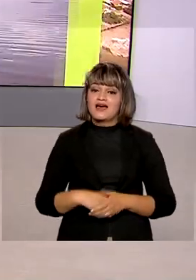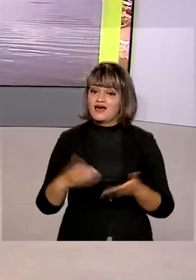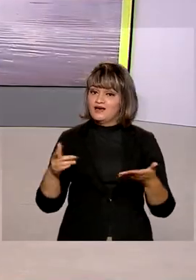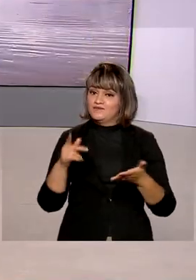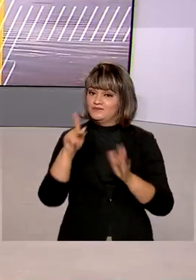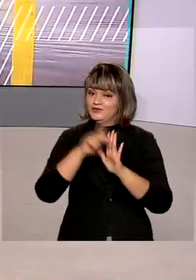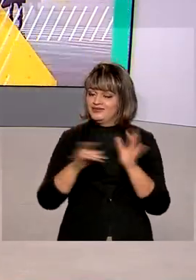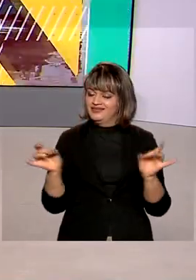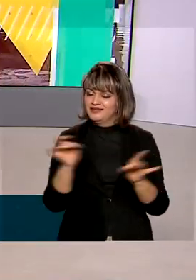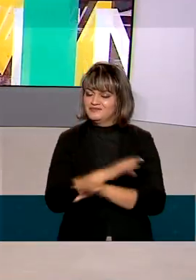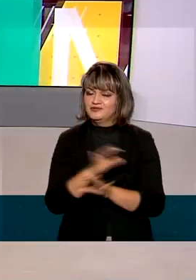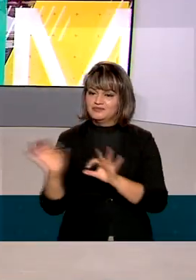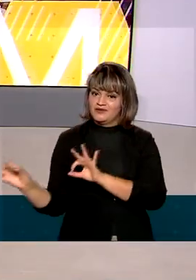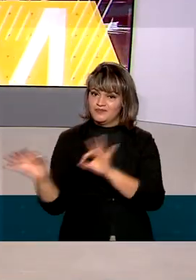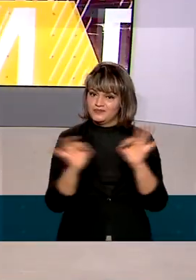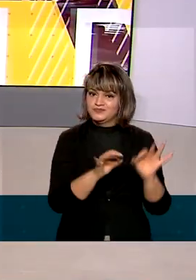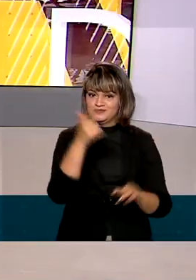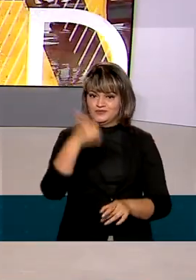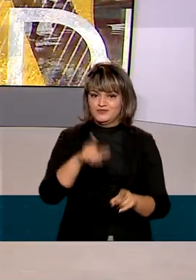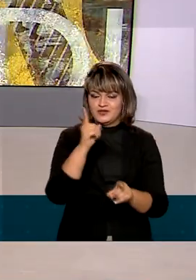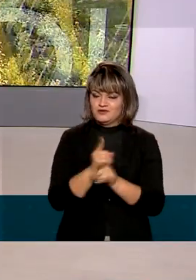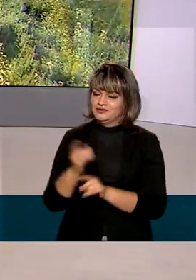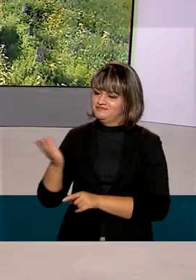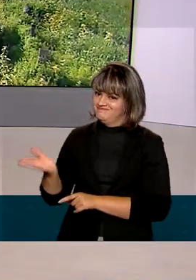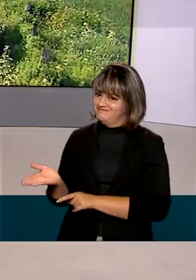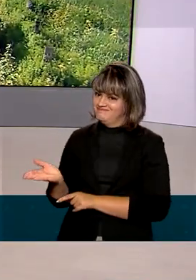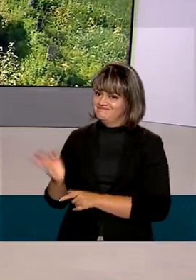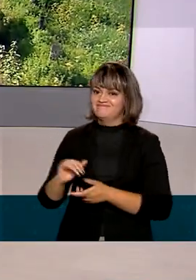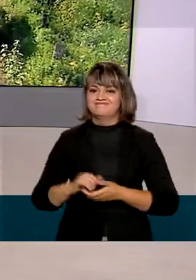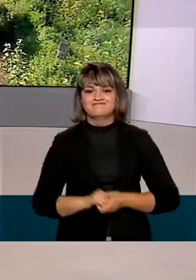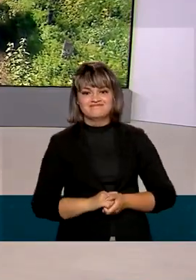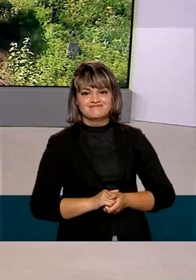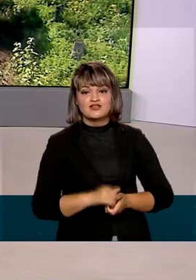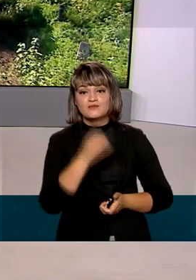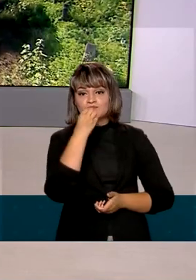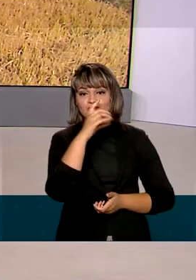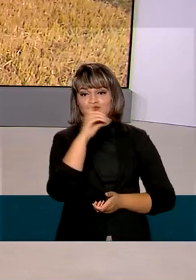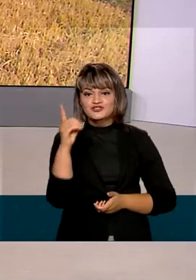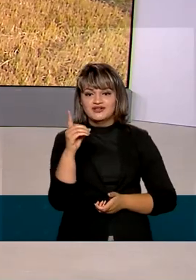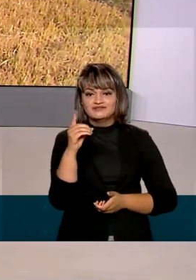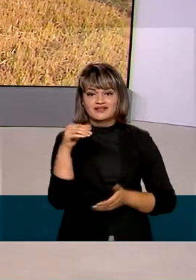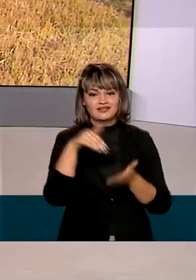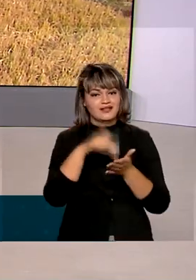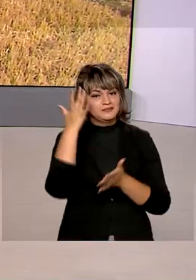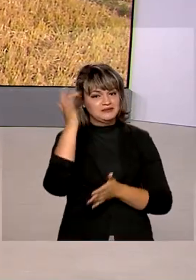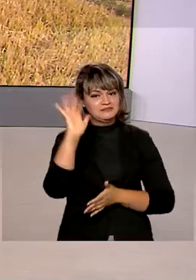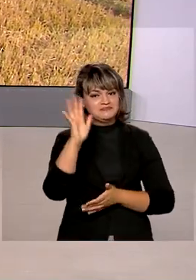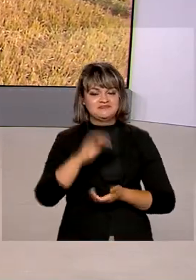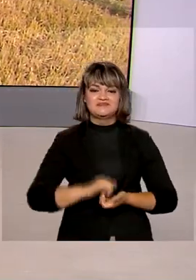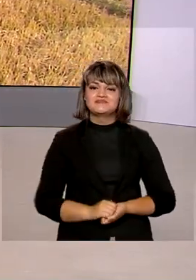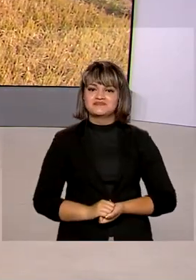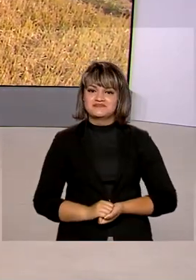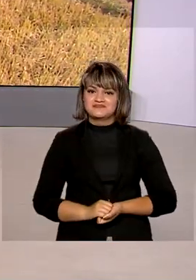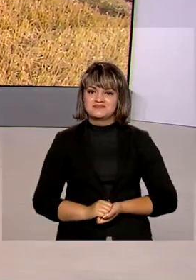termina aqui. Para rever as reportagens de hoje, acesse as nossas redes sociais. Bom dia para você. Até mais. Tchau, tchau.